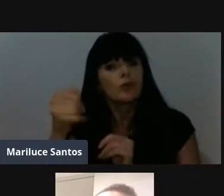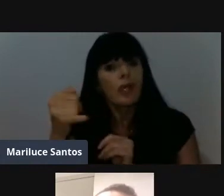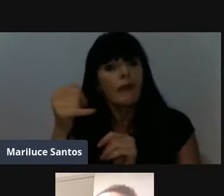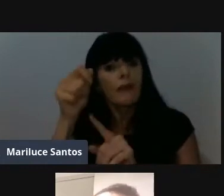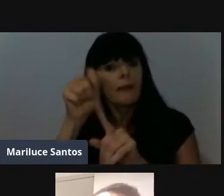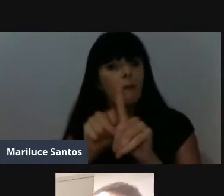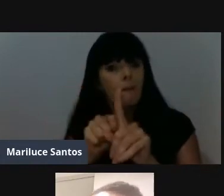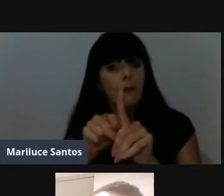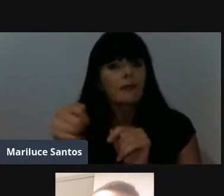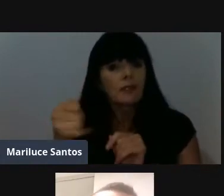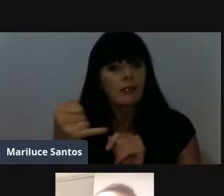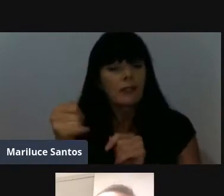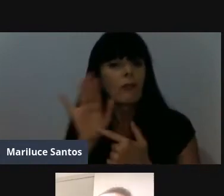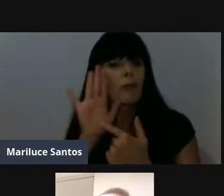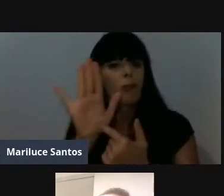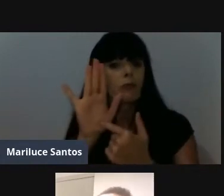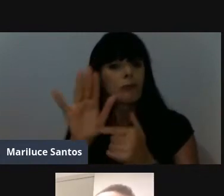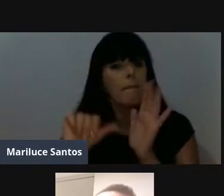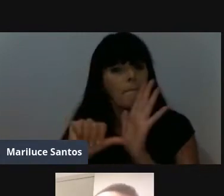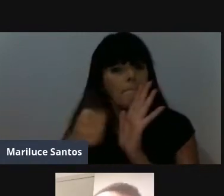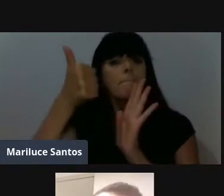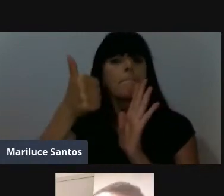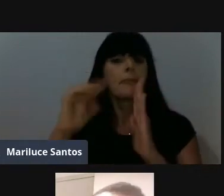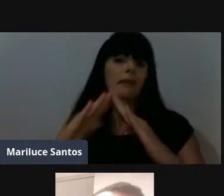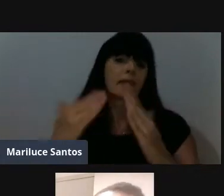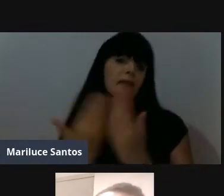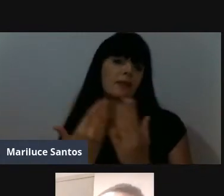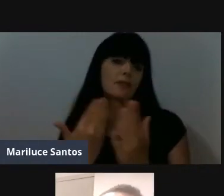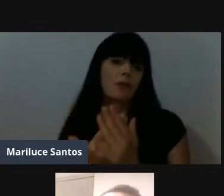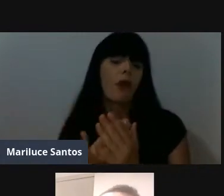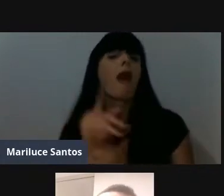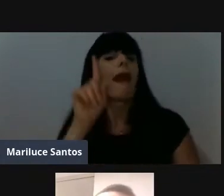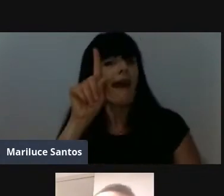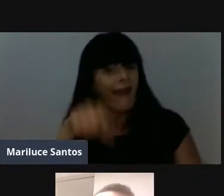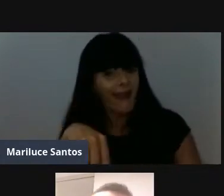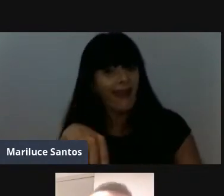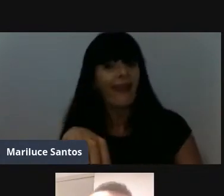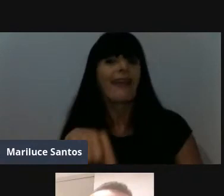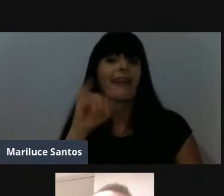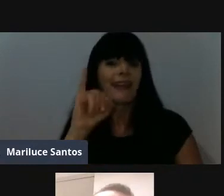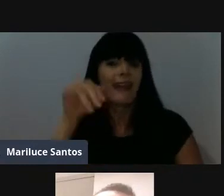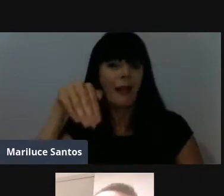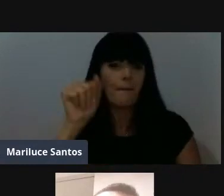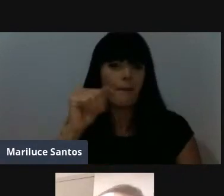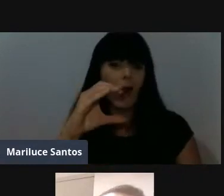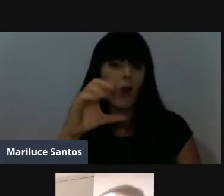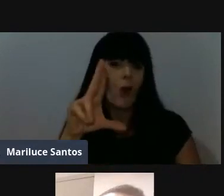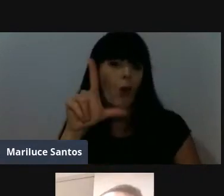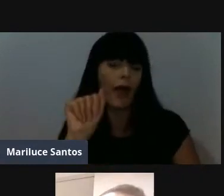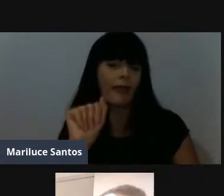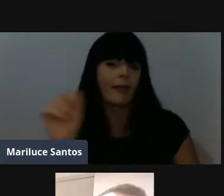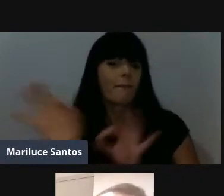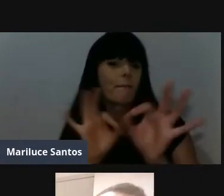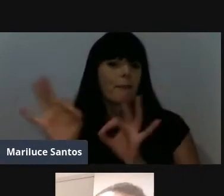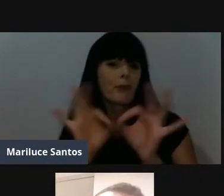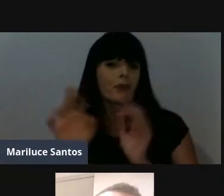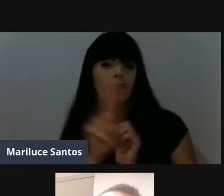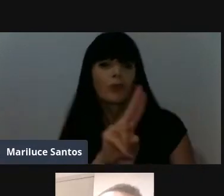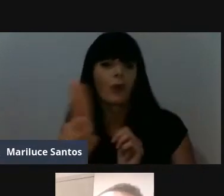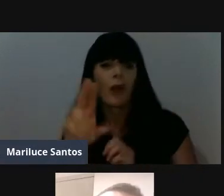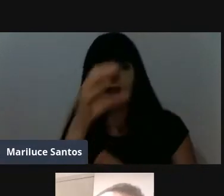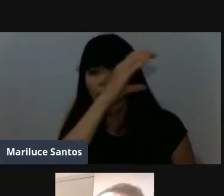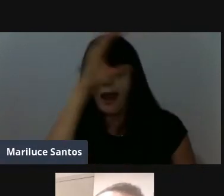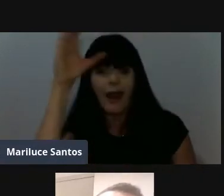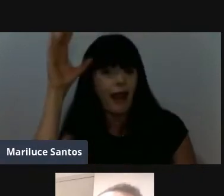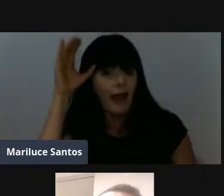apresentar ele, a primeira escola que eu vou apresentar, vai ser a escola estadual imaculada Conceição, o projeto chama Câmara Jovem,